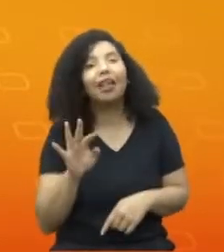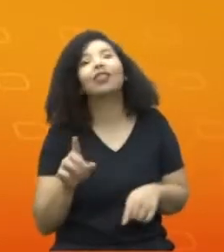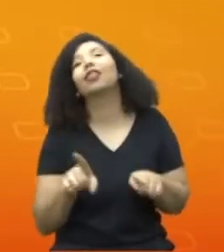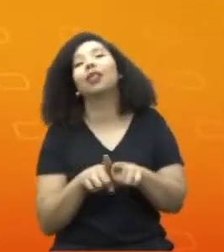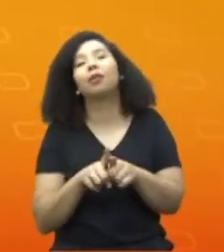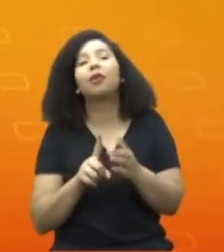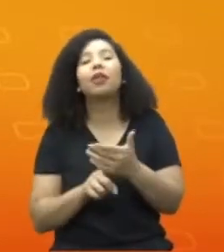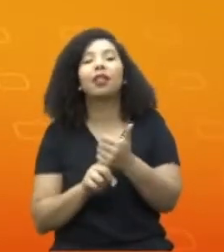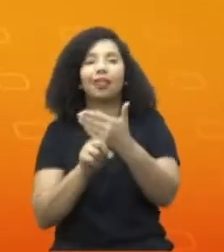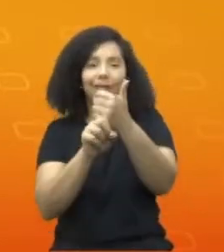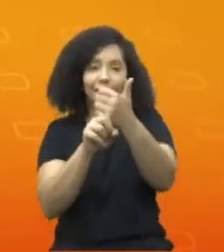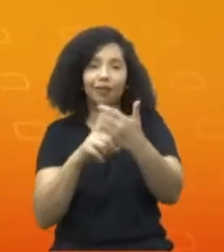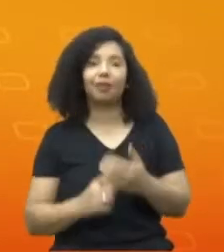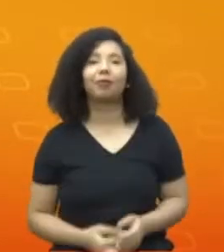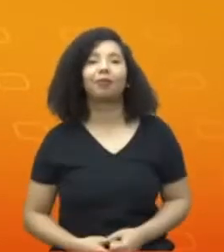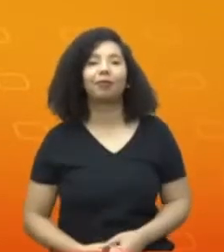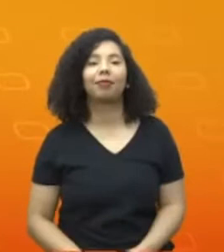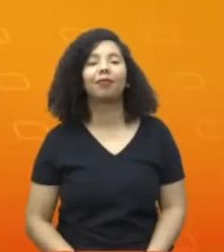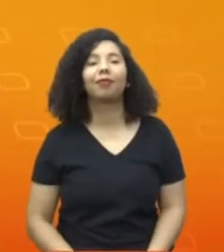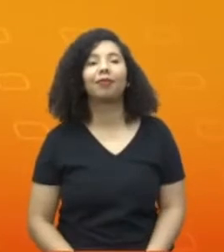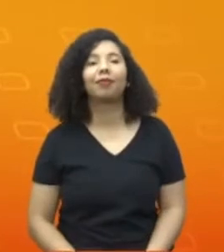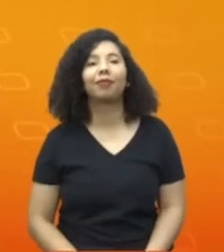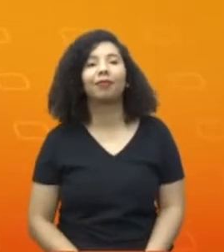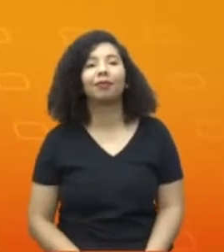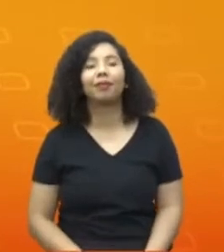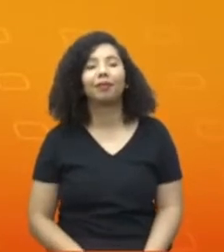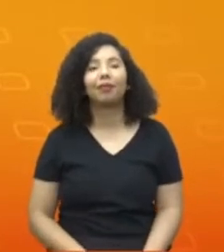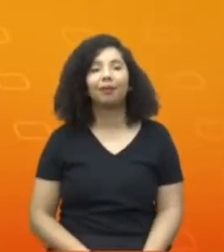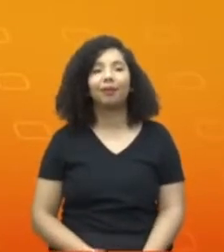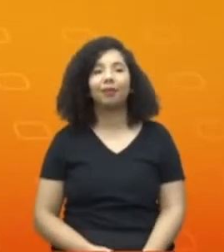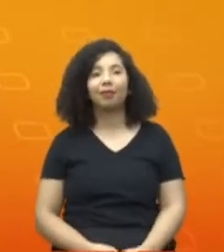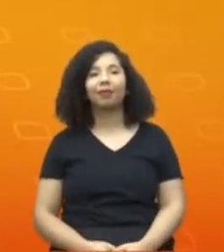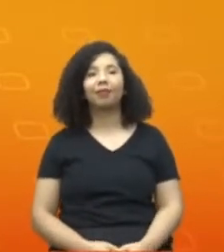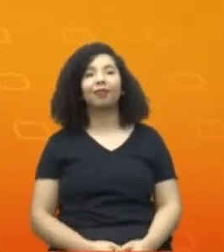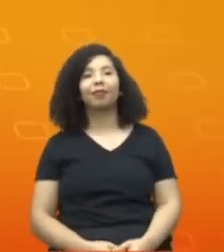É assim que tem que ser? Com certeza. Por favor, senhor Márcio.